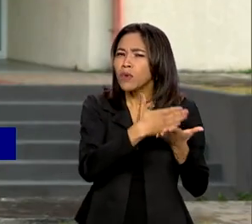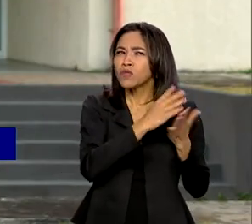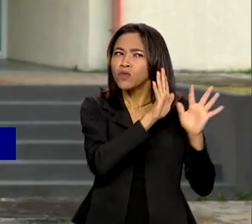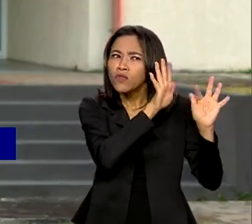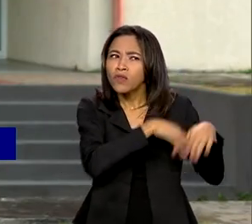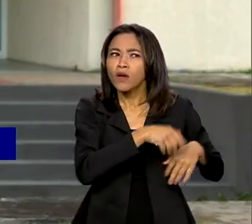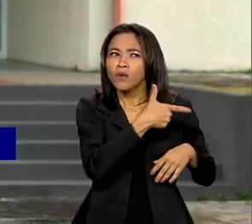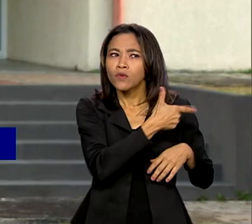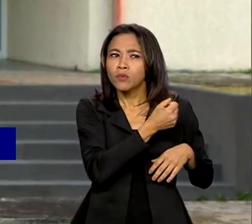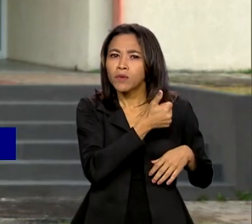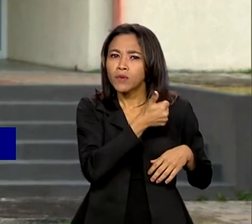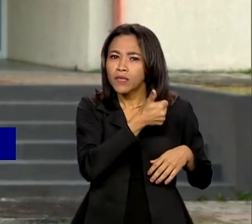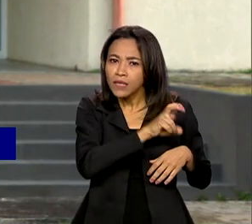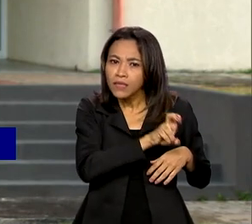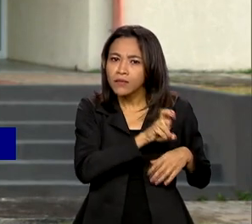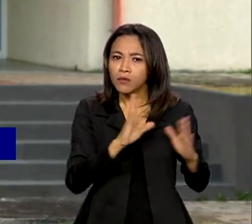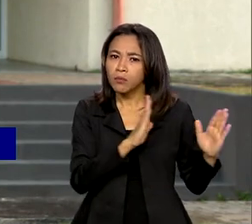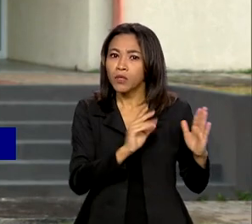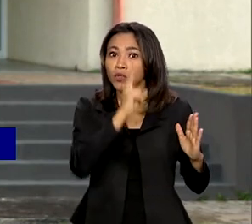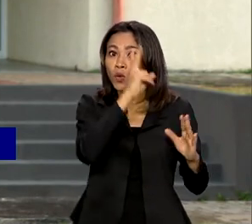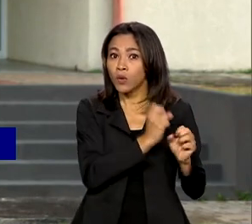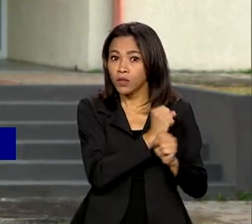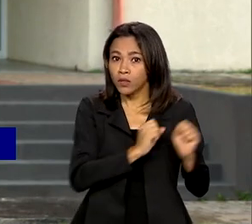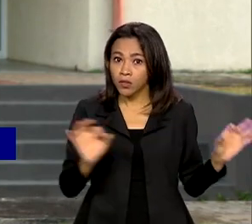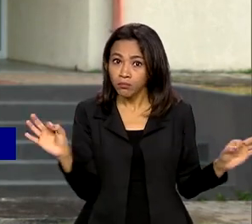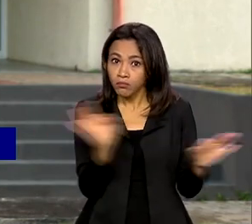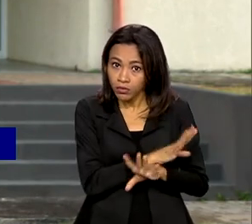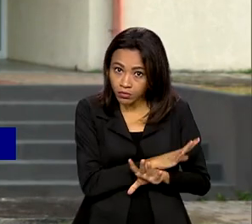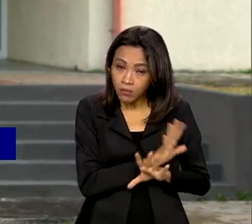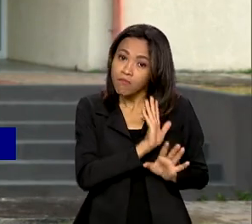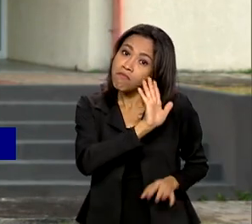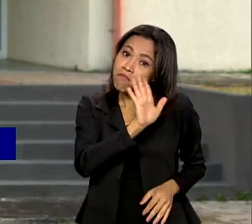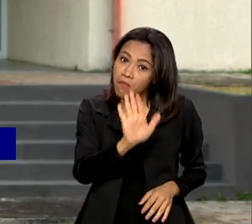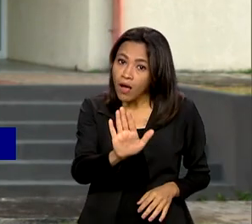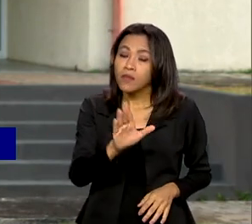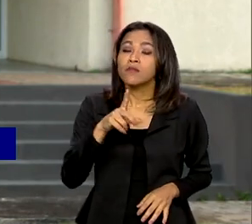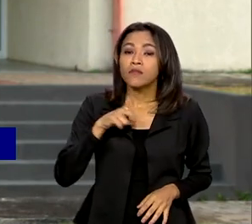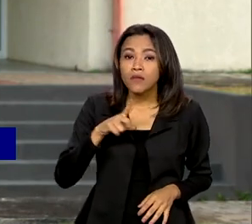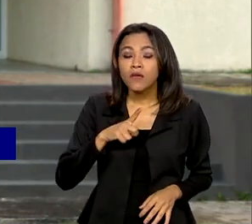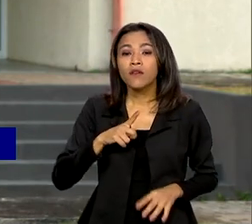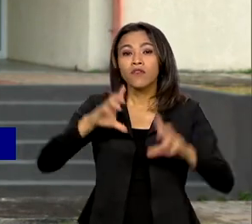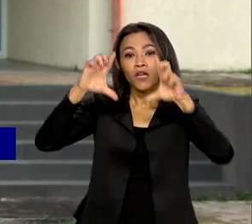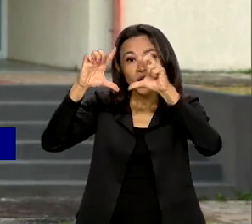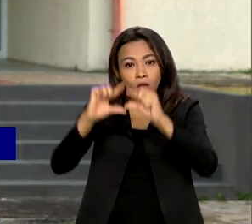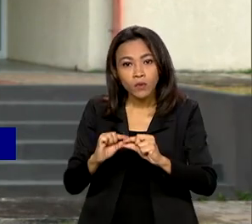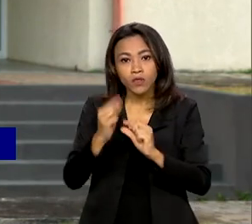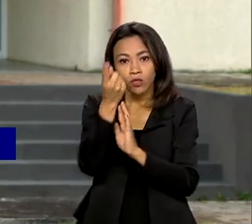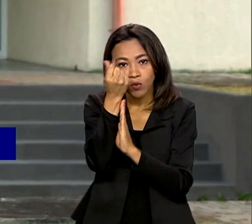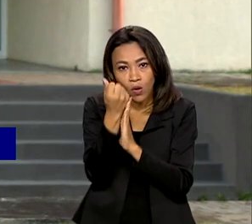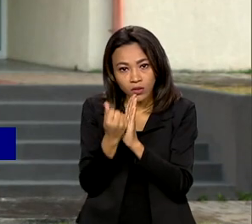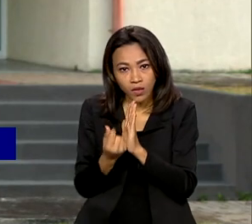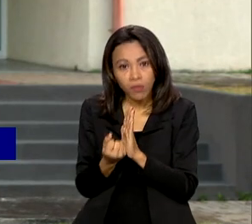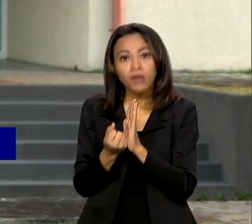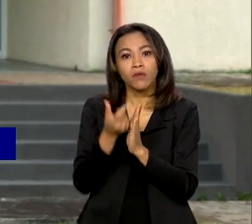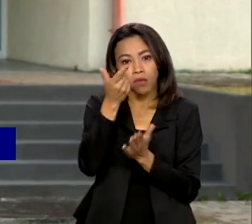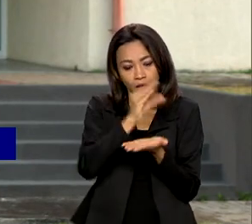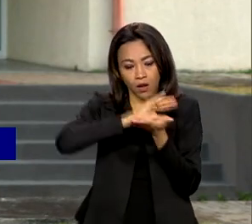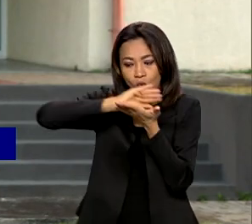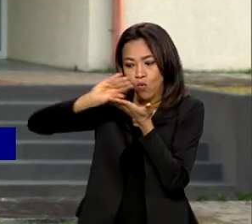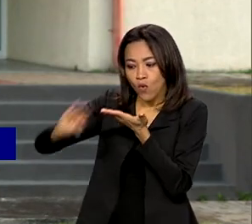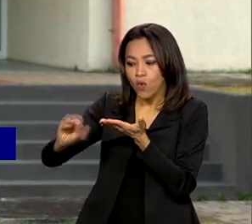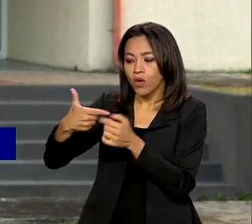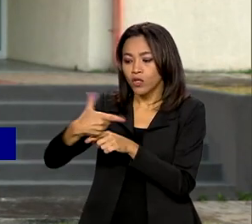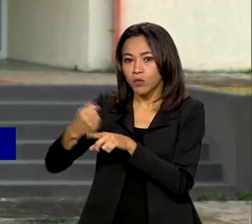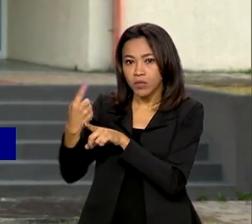e deveria levar dois anos para ser concluída. Mas uma enorme queda no orçamento destinado à instituição em